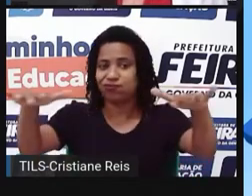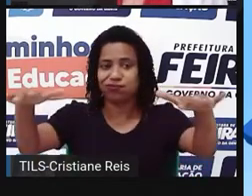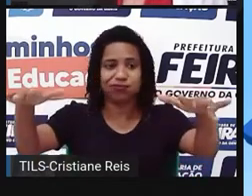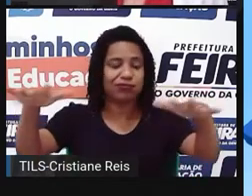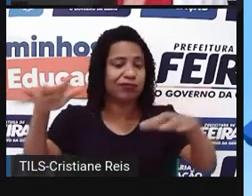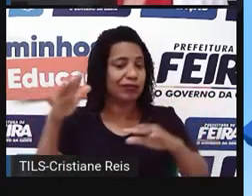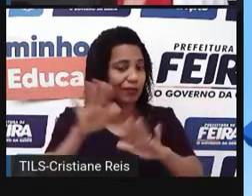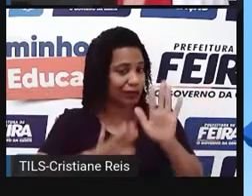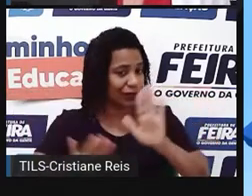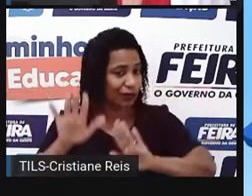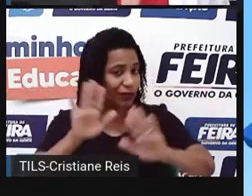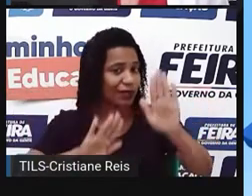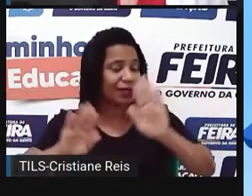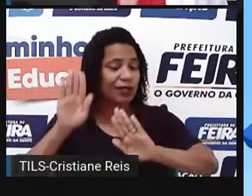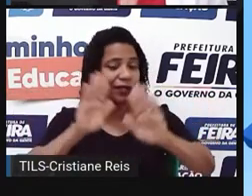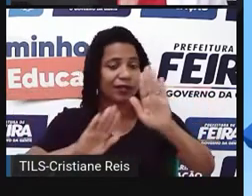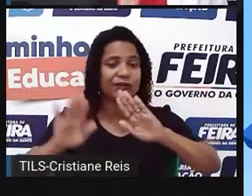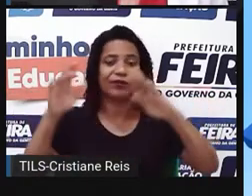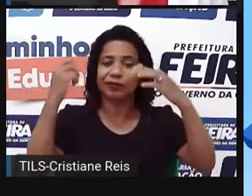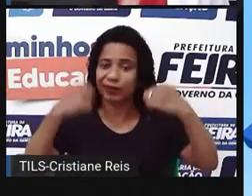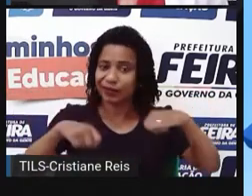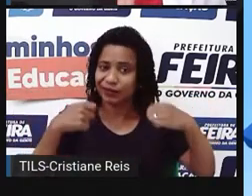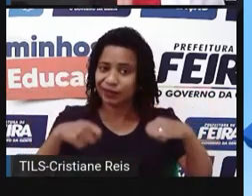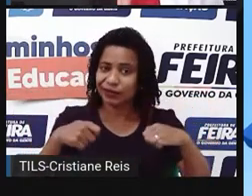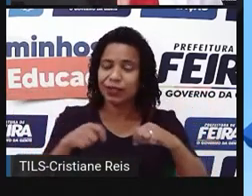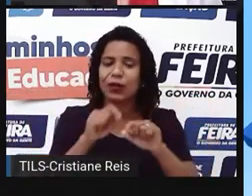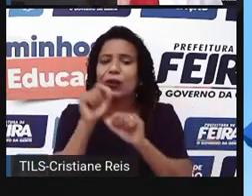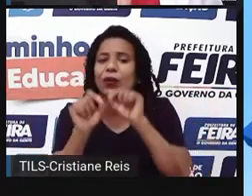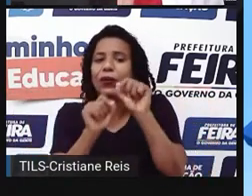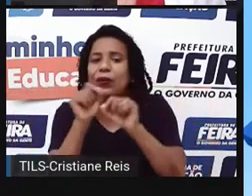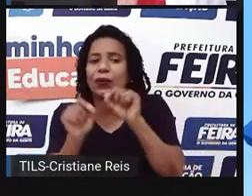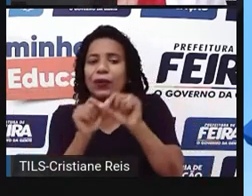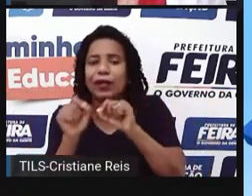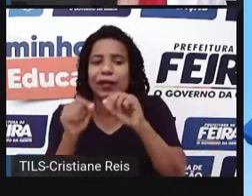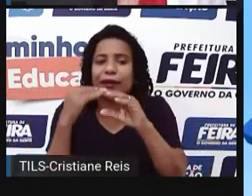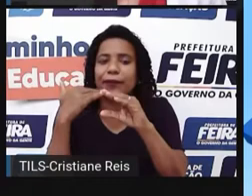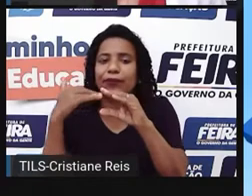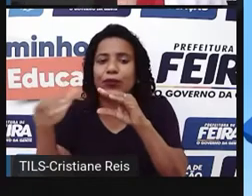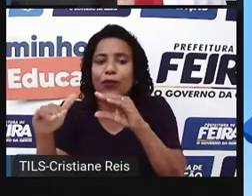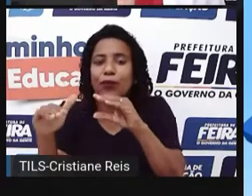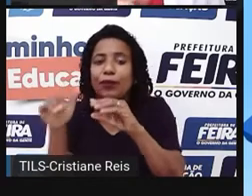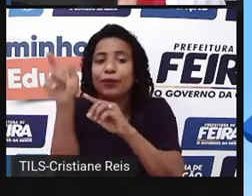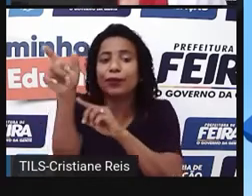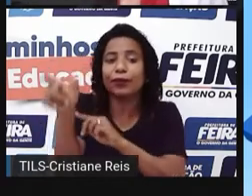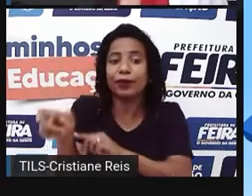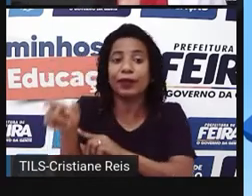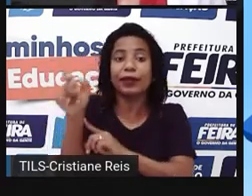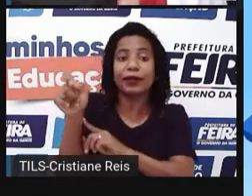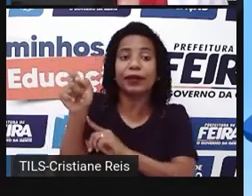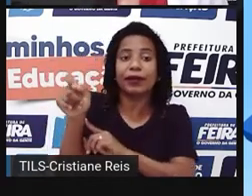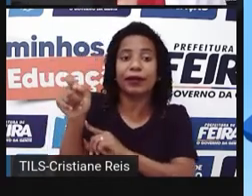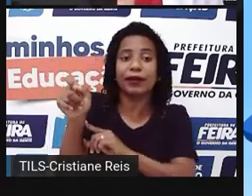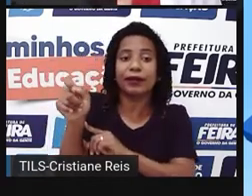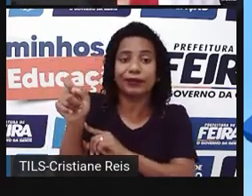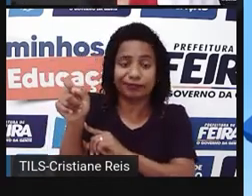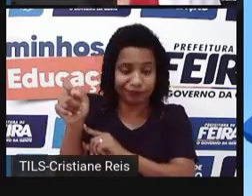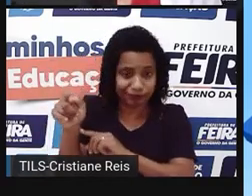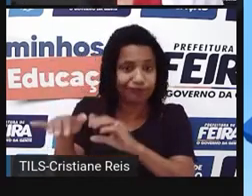gente tenha cuidado com o que e com quem a gente vai compartilhar. Esse é o desafio